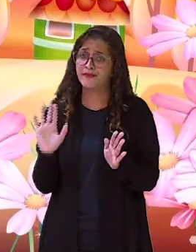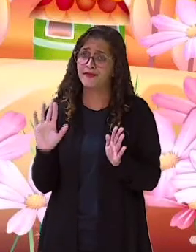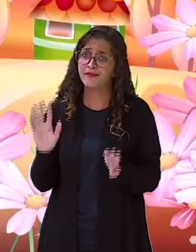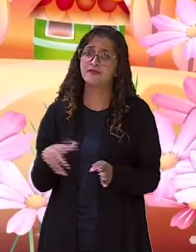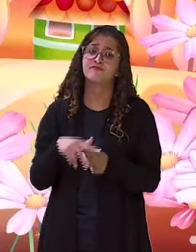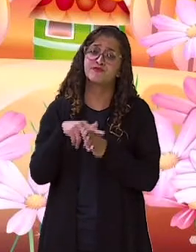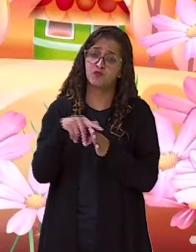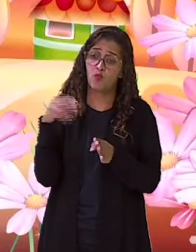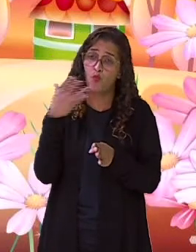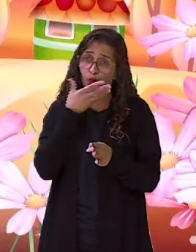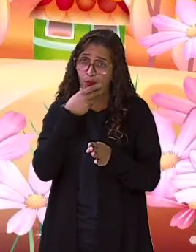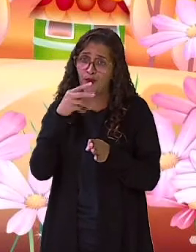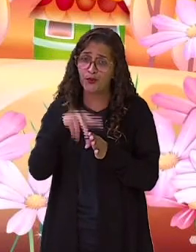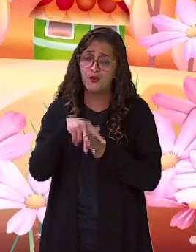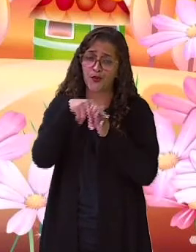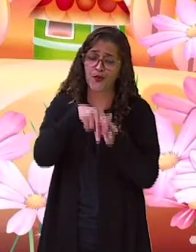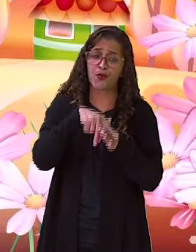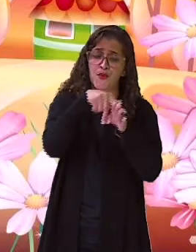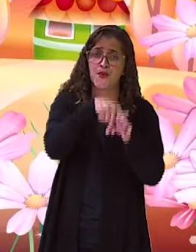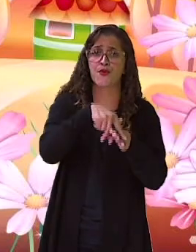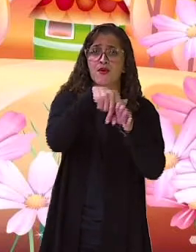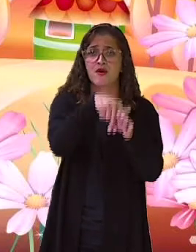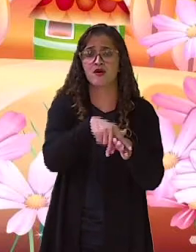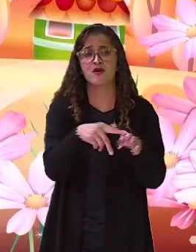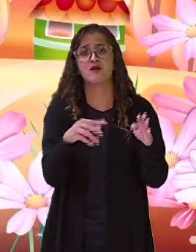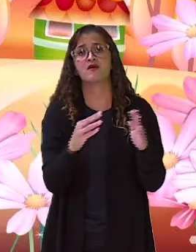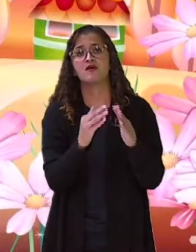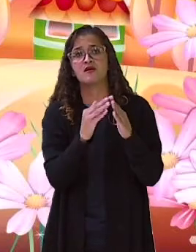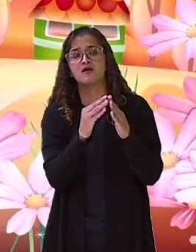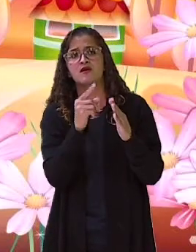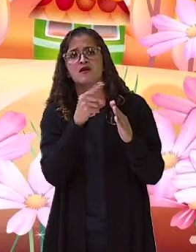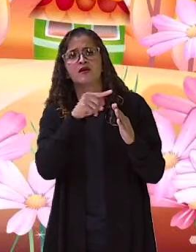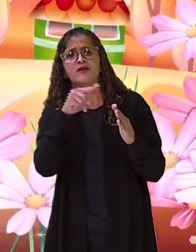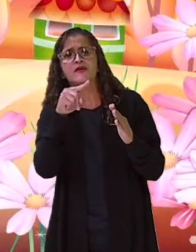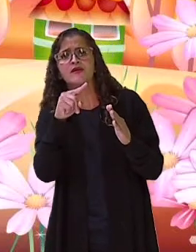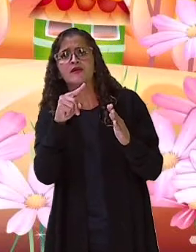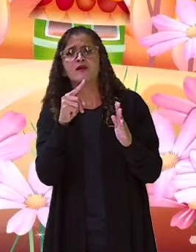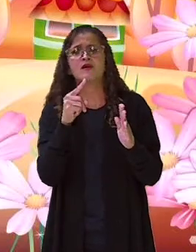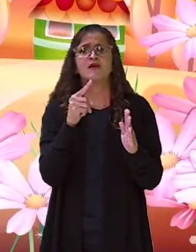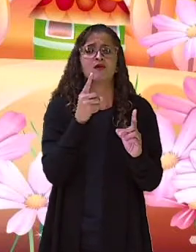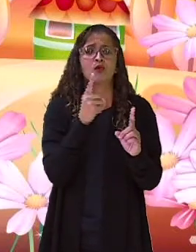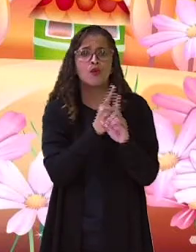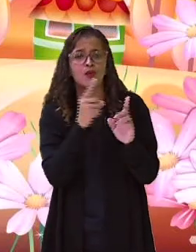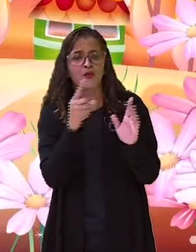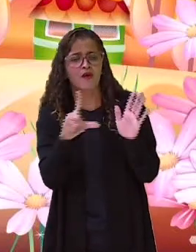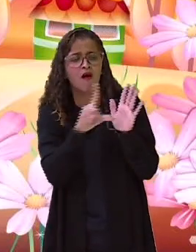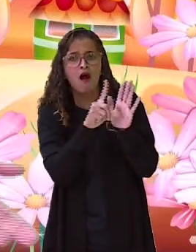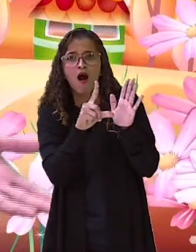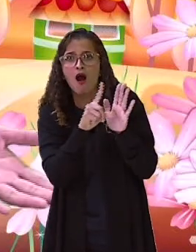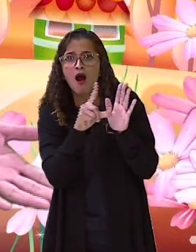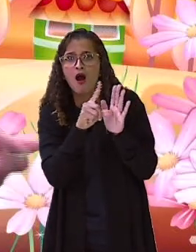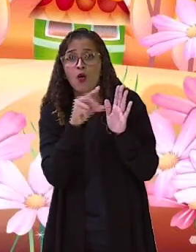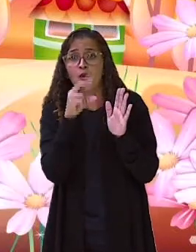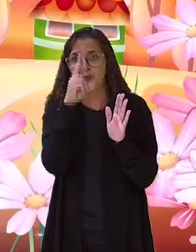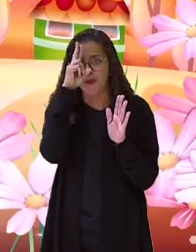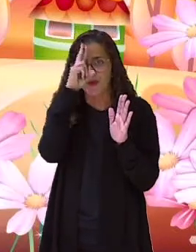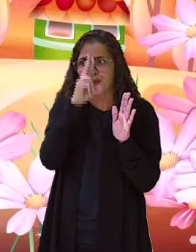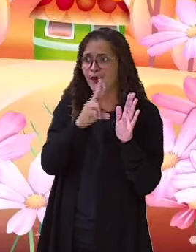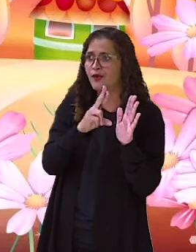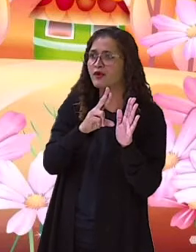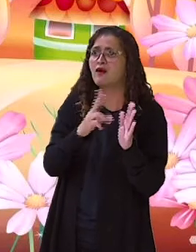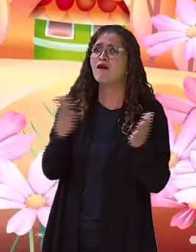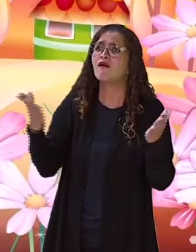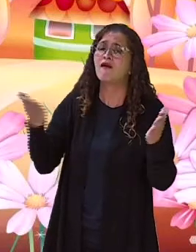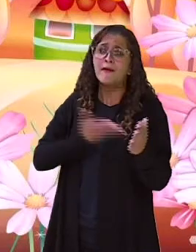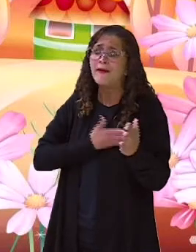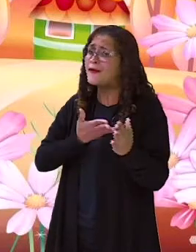tratando para casa. Logo encontrou o homem da merceária. Meu amigo, procurei você por todo lugar.